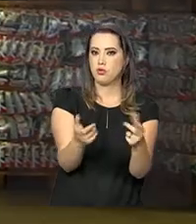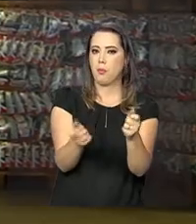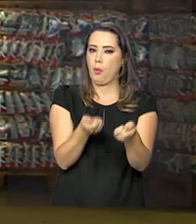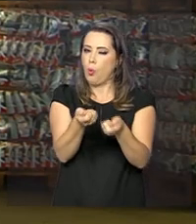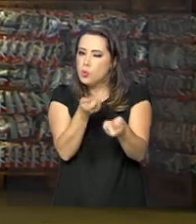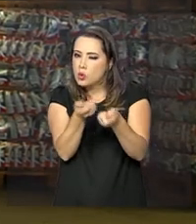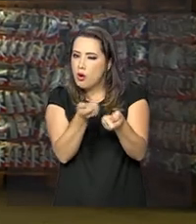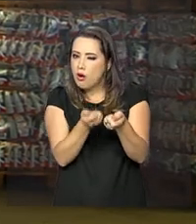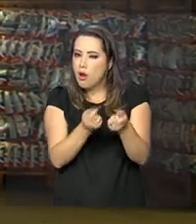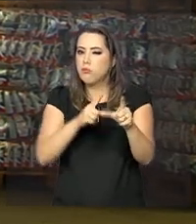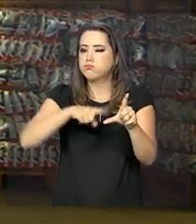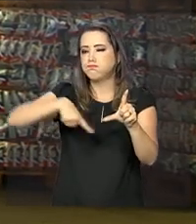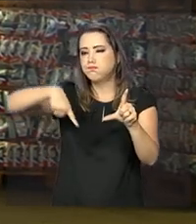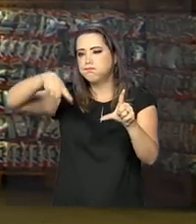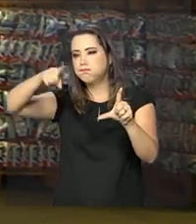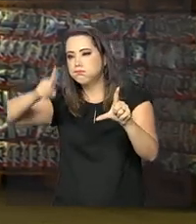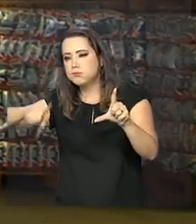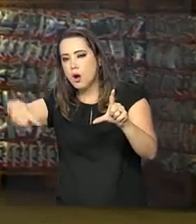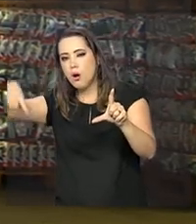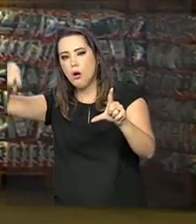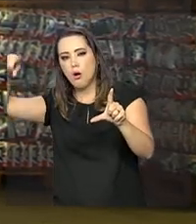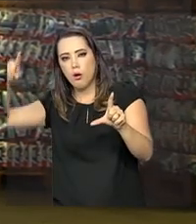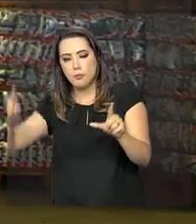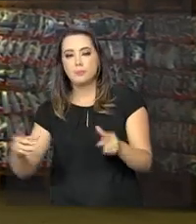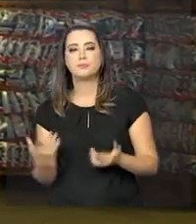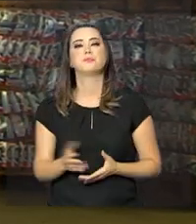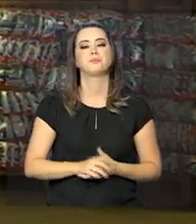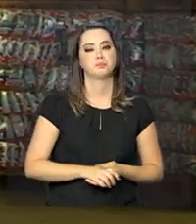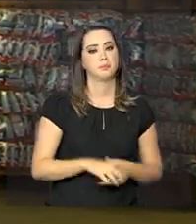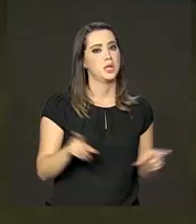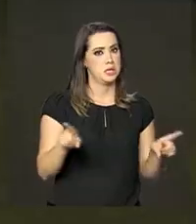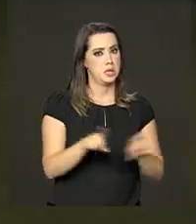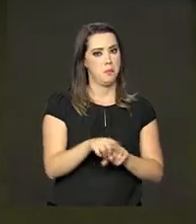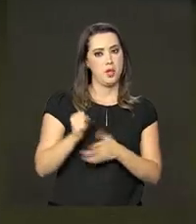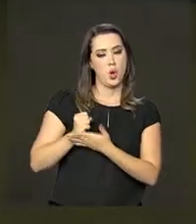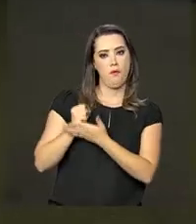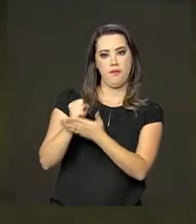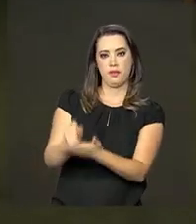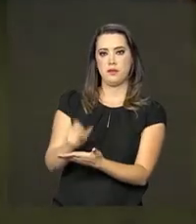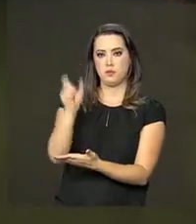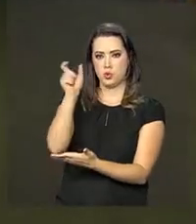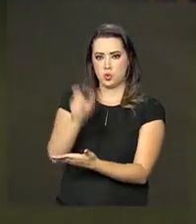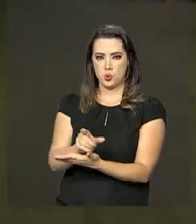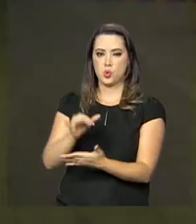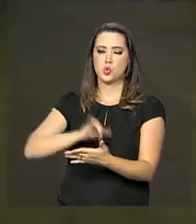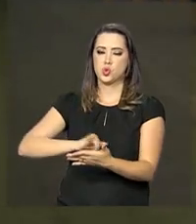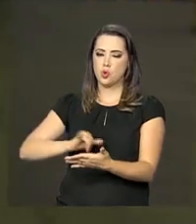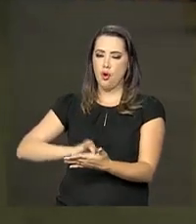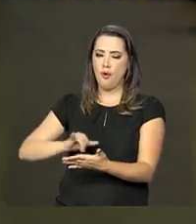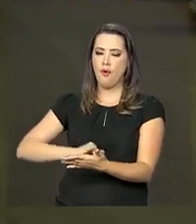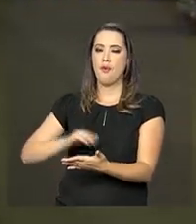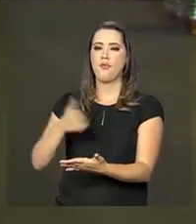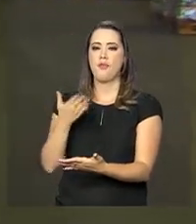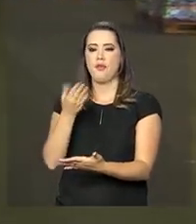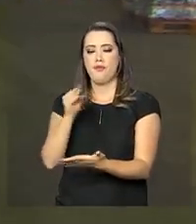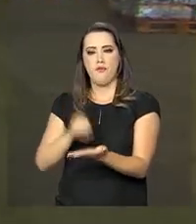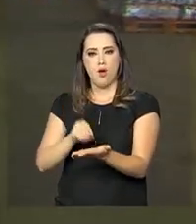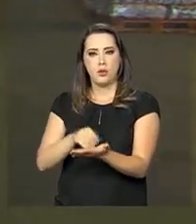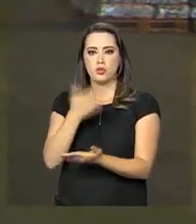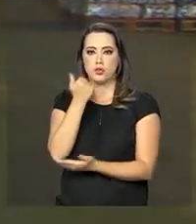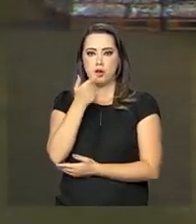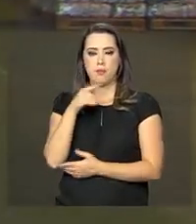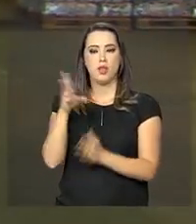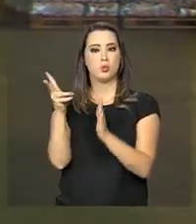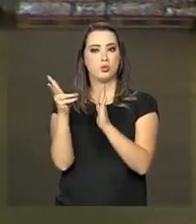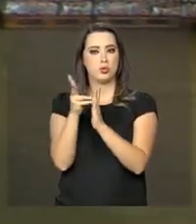Os alimentos também são doados a pessoas em situação de insegurança alimentar e nutricional, como indígenas, quilombolas e